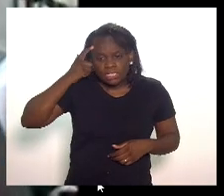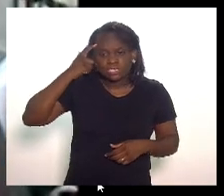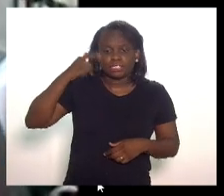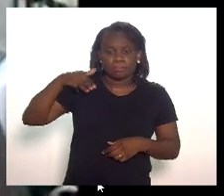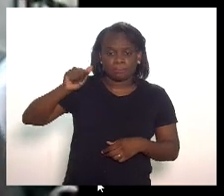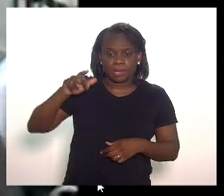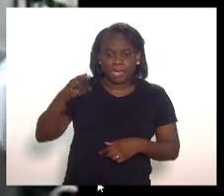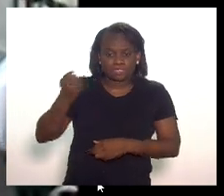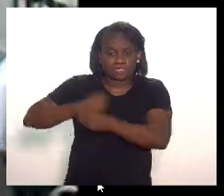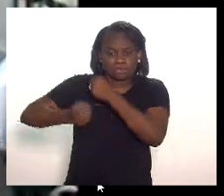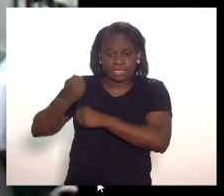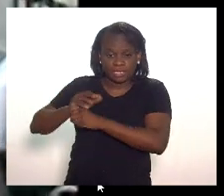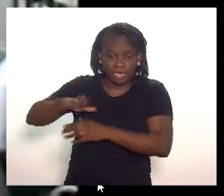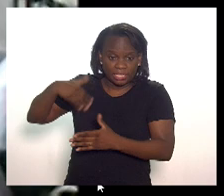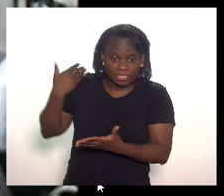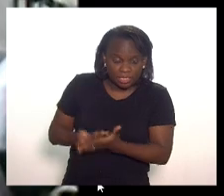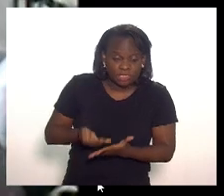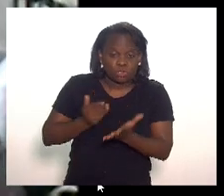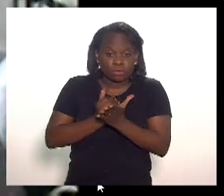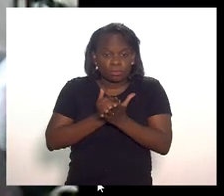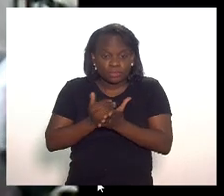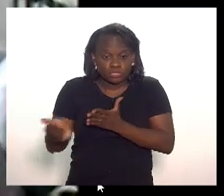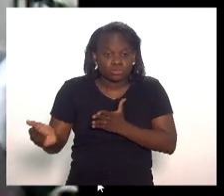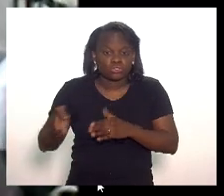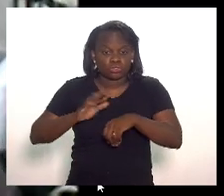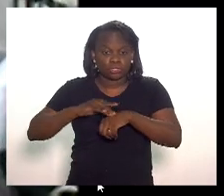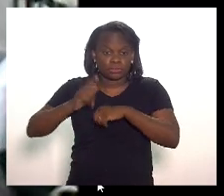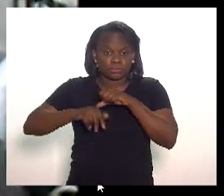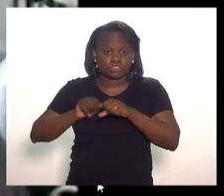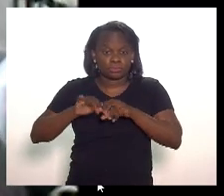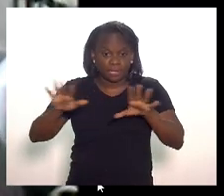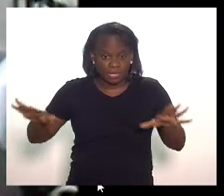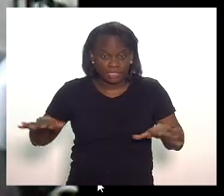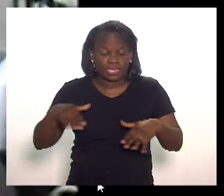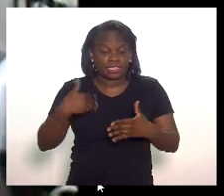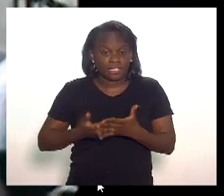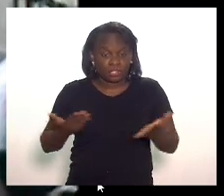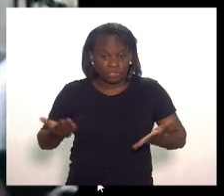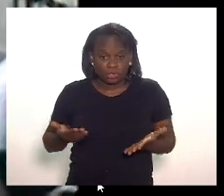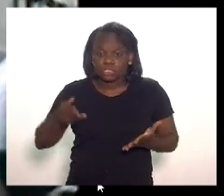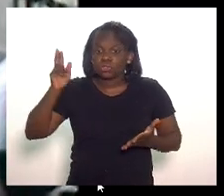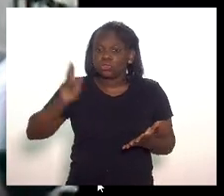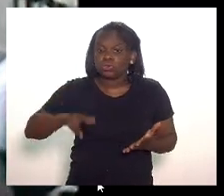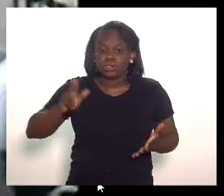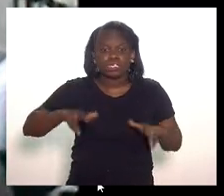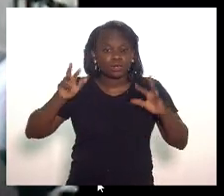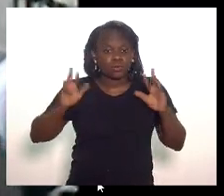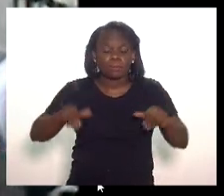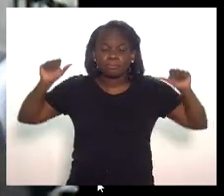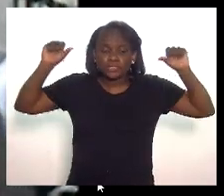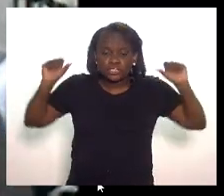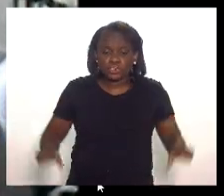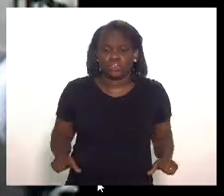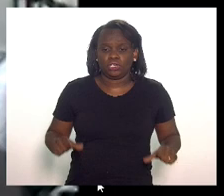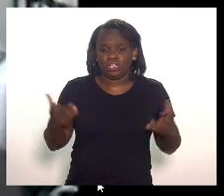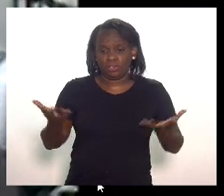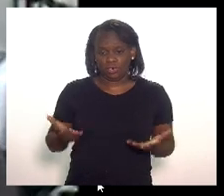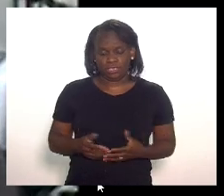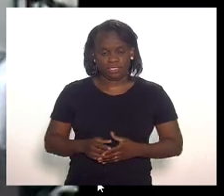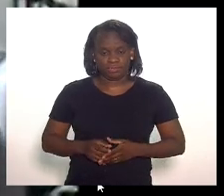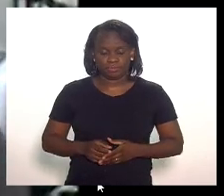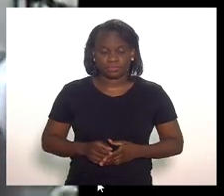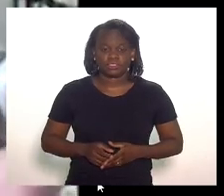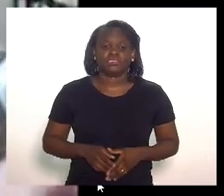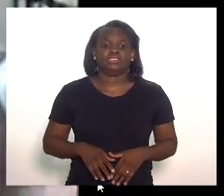março do ano passado quando começou essa pandemia na cidade até agora nunca vivemos um momento pior do que o que estamos vivendo agora